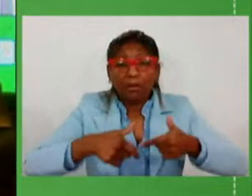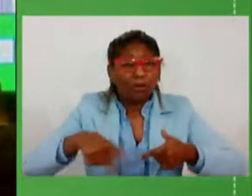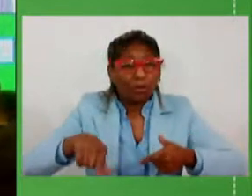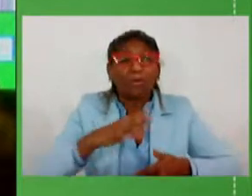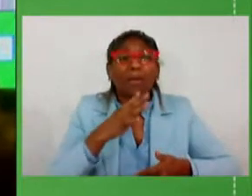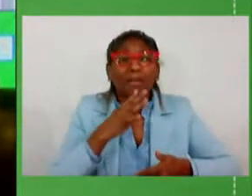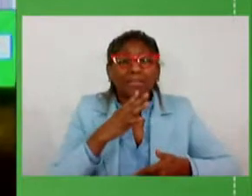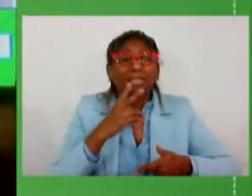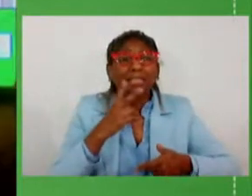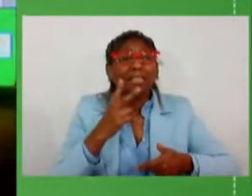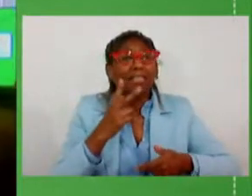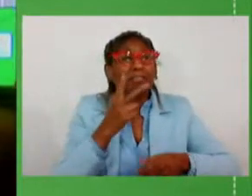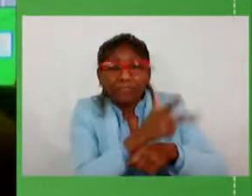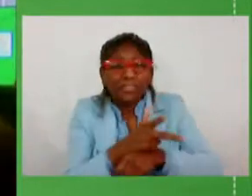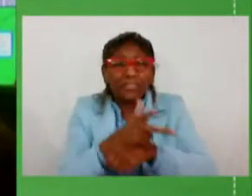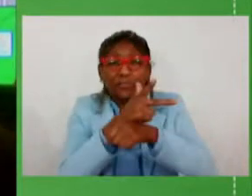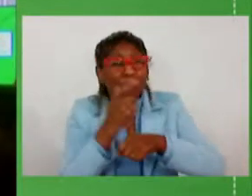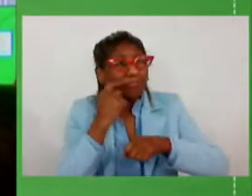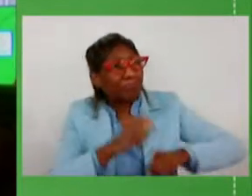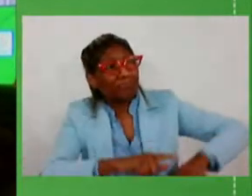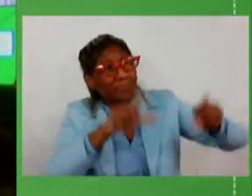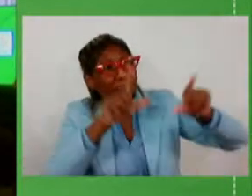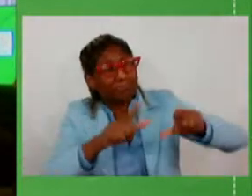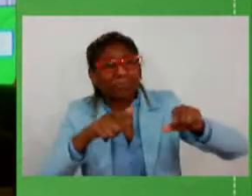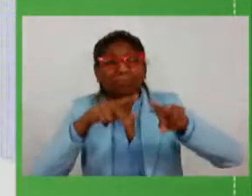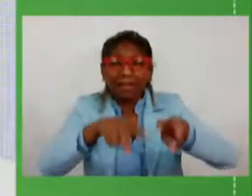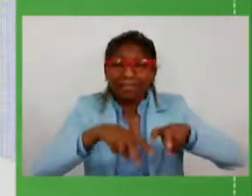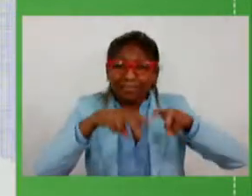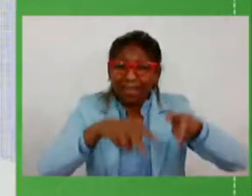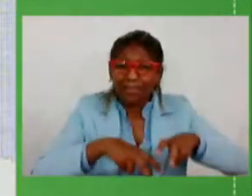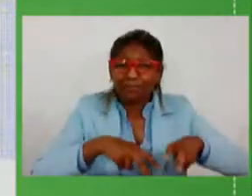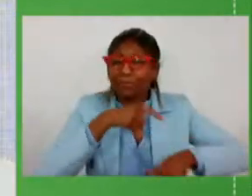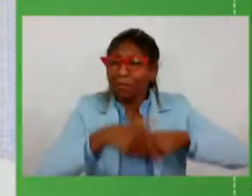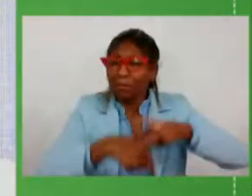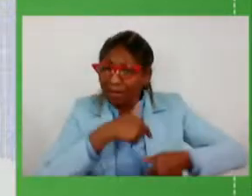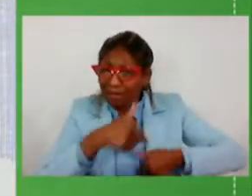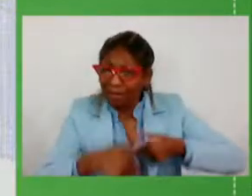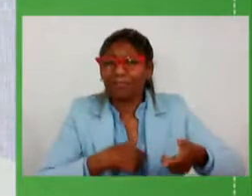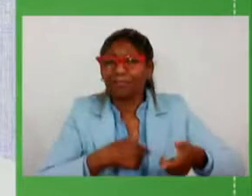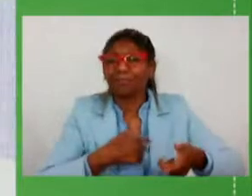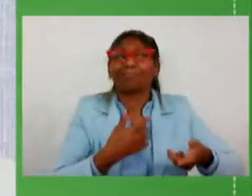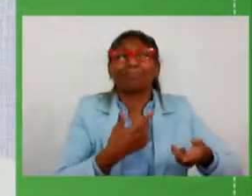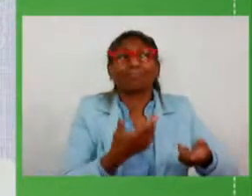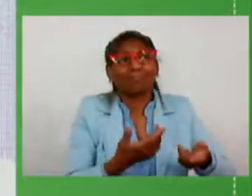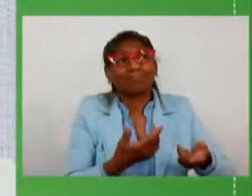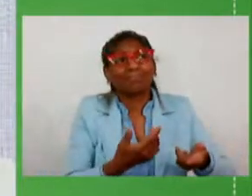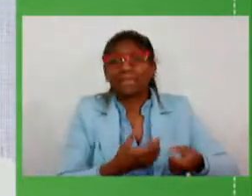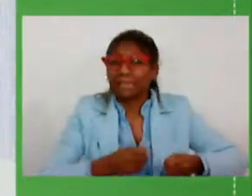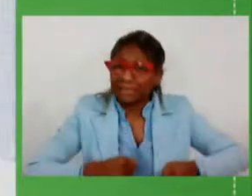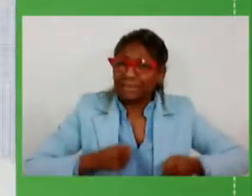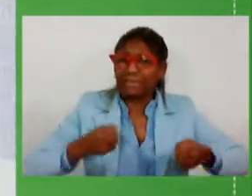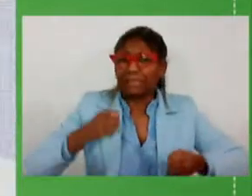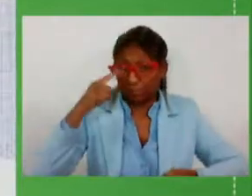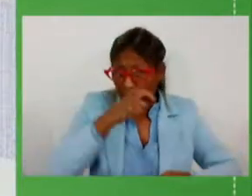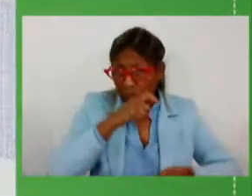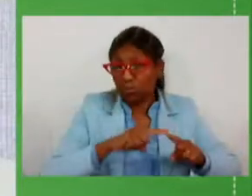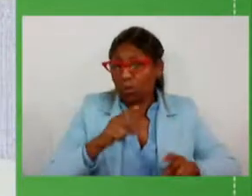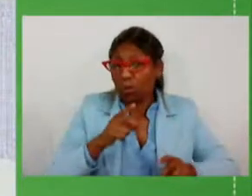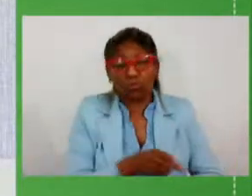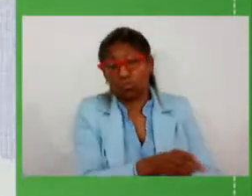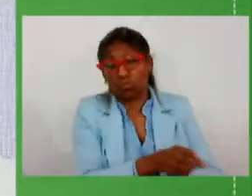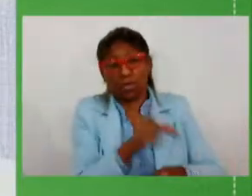que está trabalhando plantando que está levando o Rio Grande para frente com todas as dificuldades e que não tem